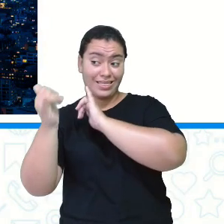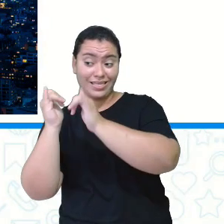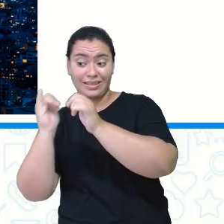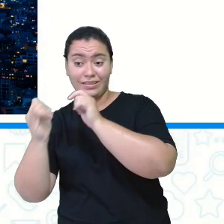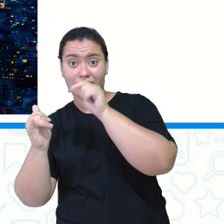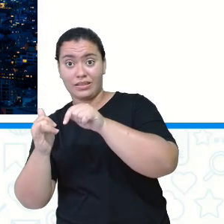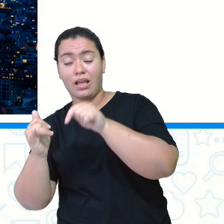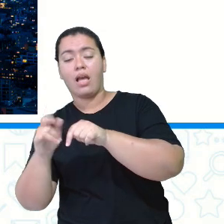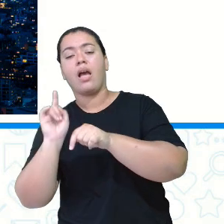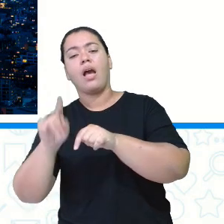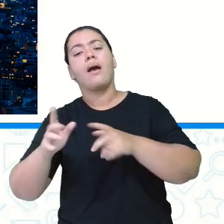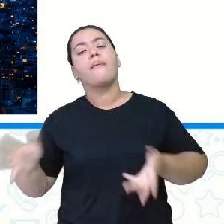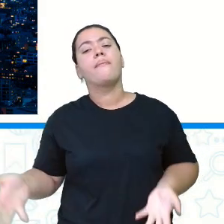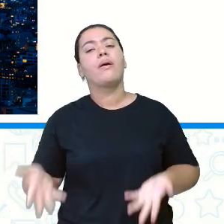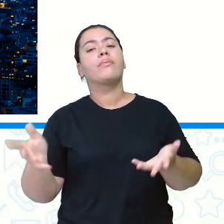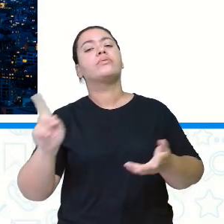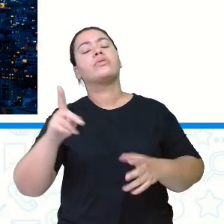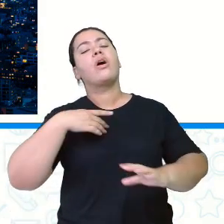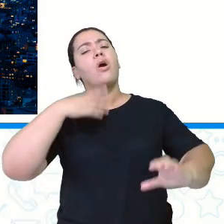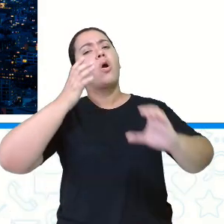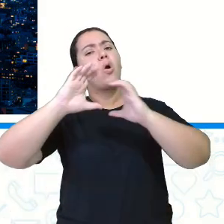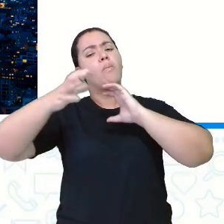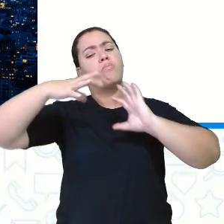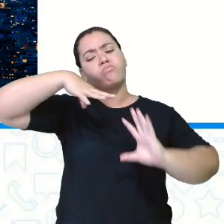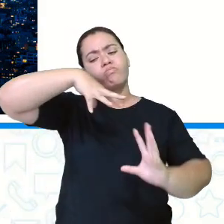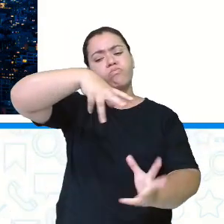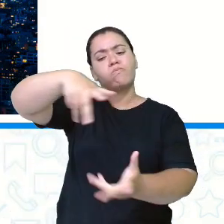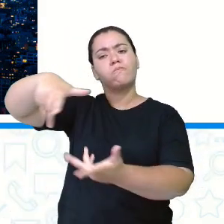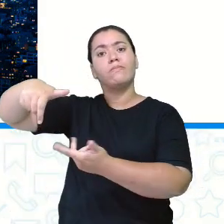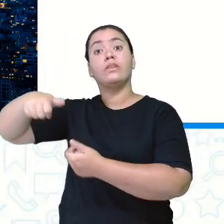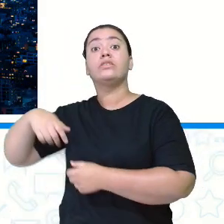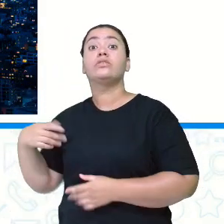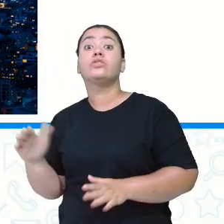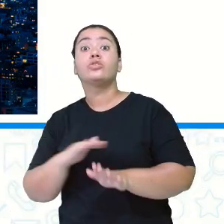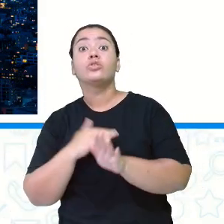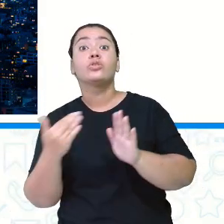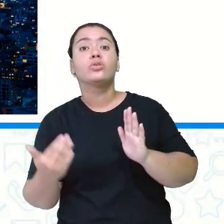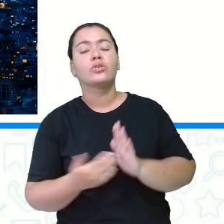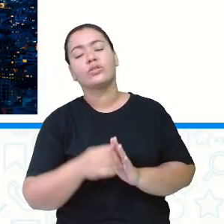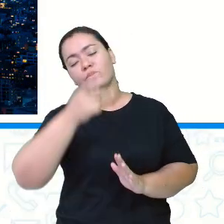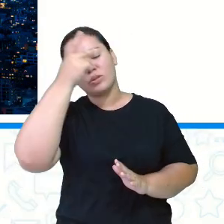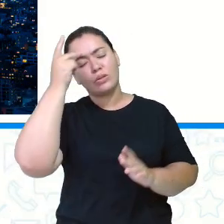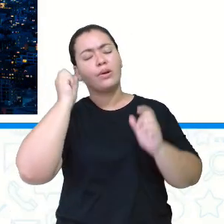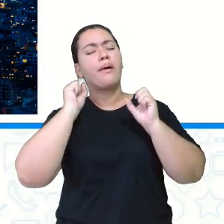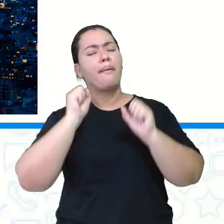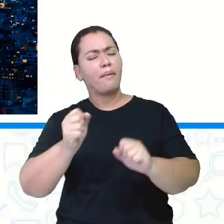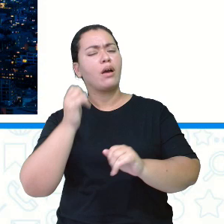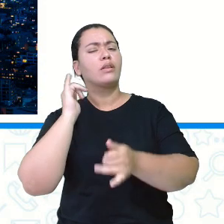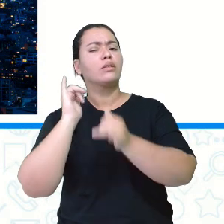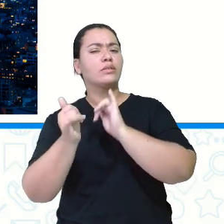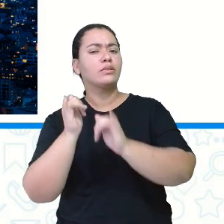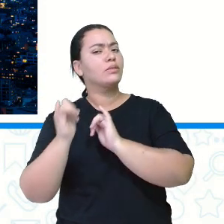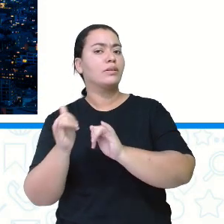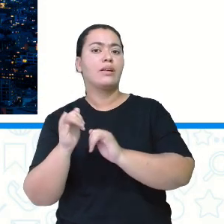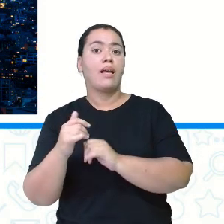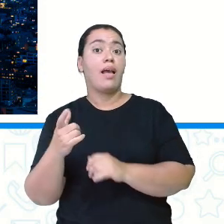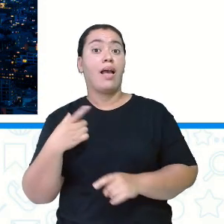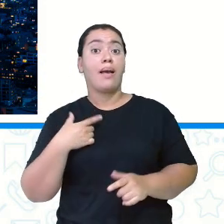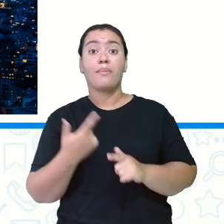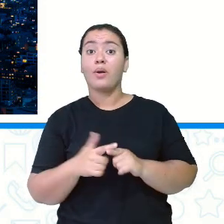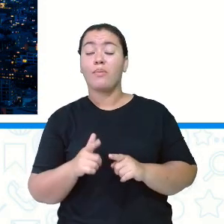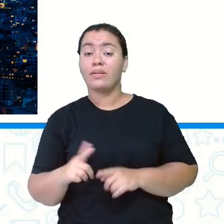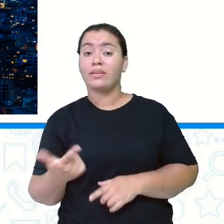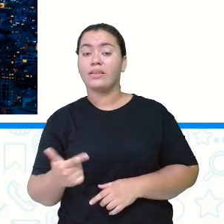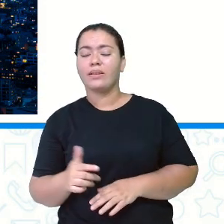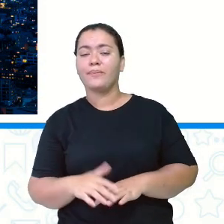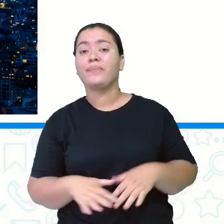propiciou, disponibilizou uma comunicação global onde todo mundo pode se comunicar sem problema. E hoje em